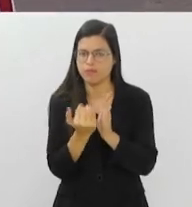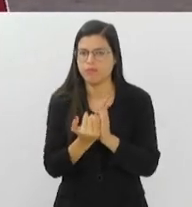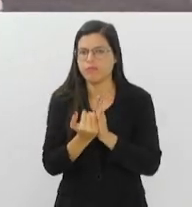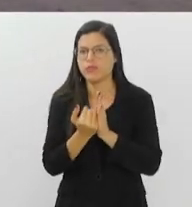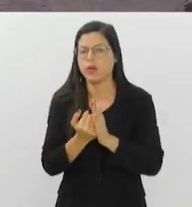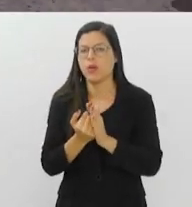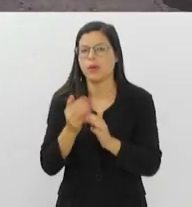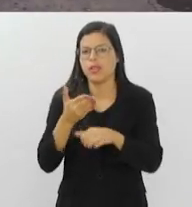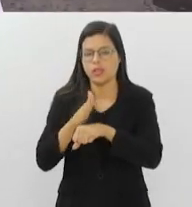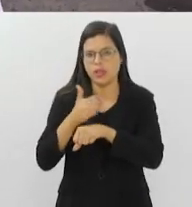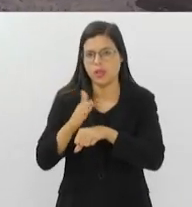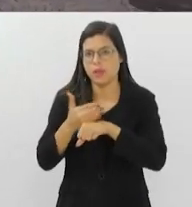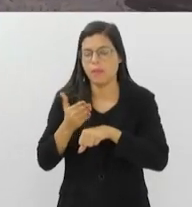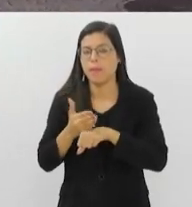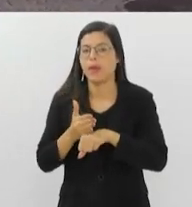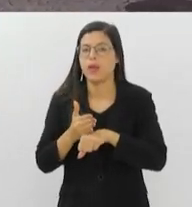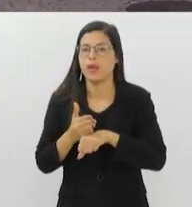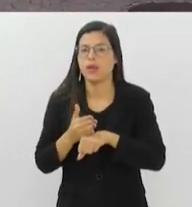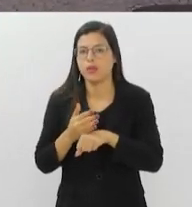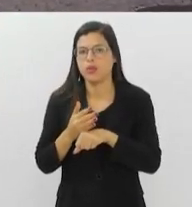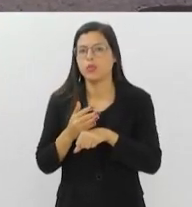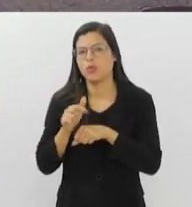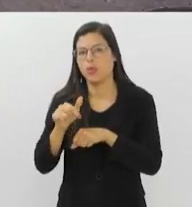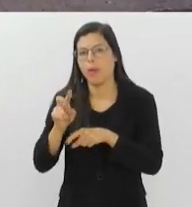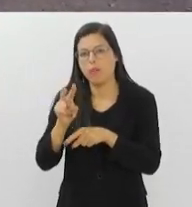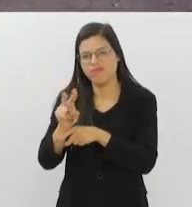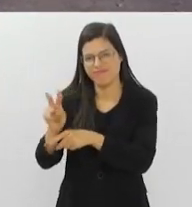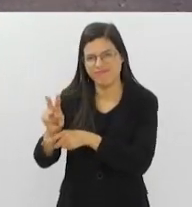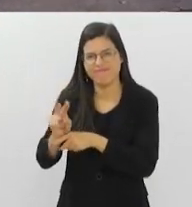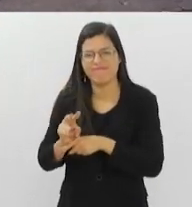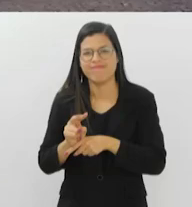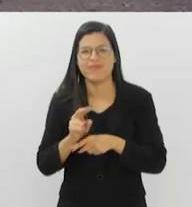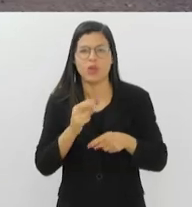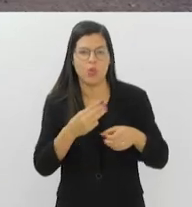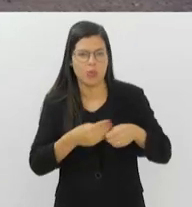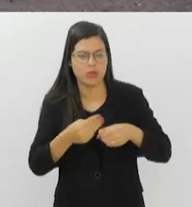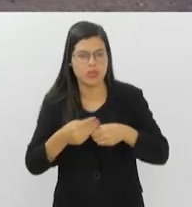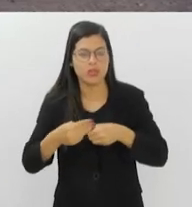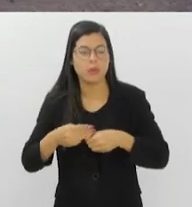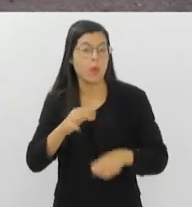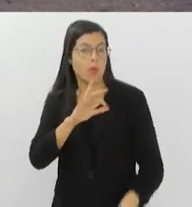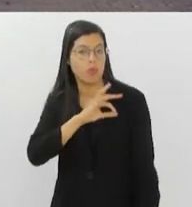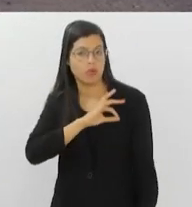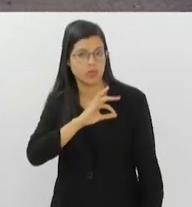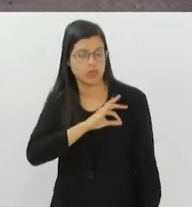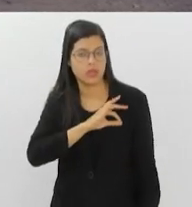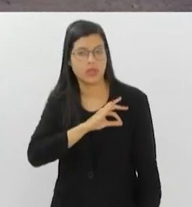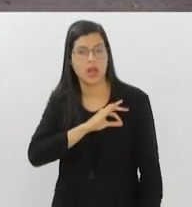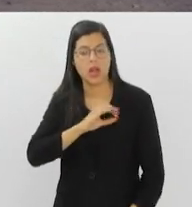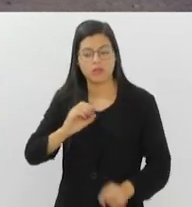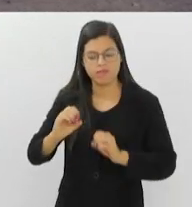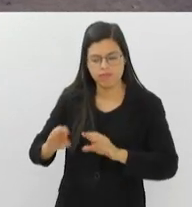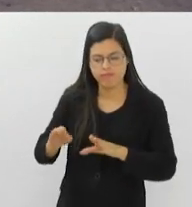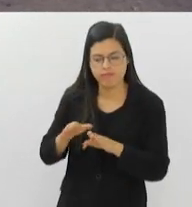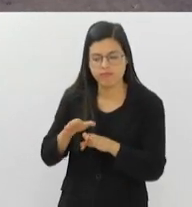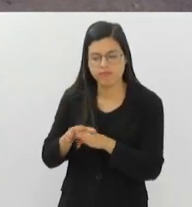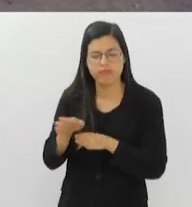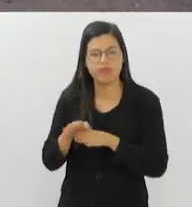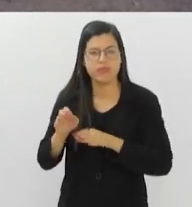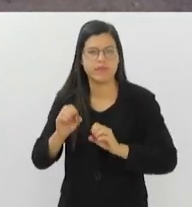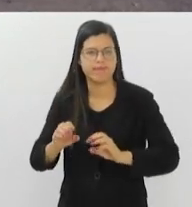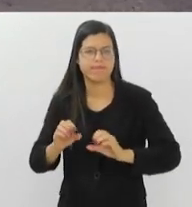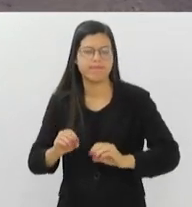públicos municipais, onde policiais da nossa unidade ministram instruções que